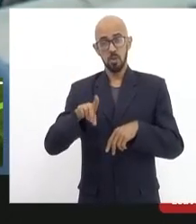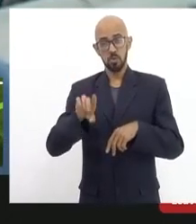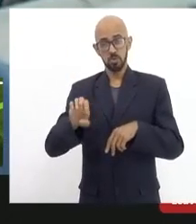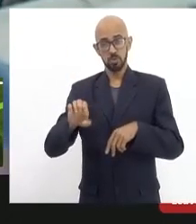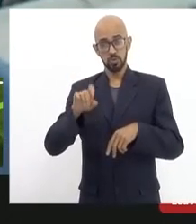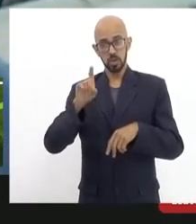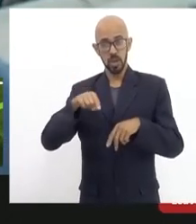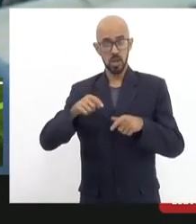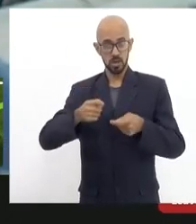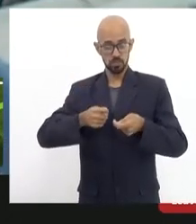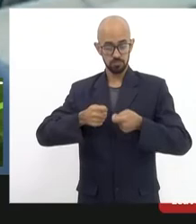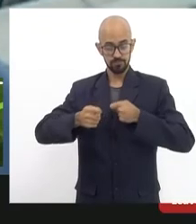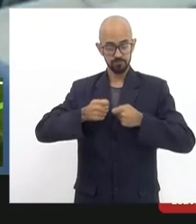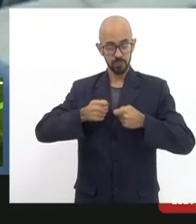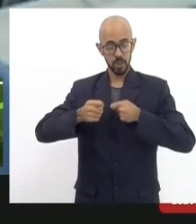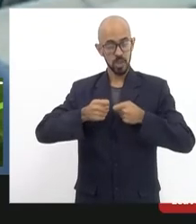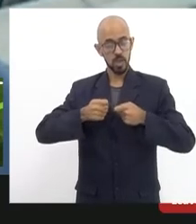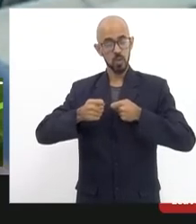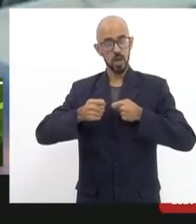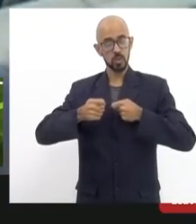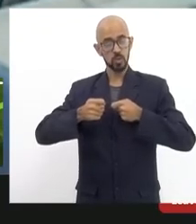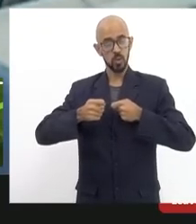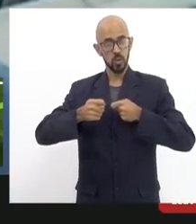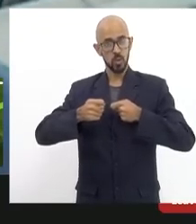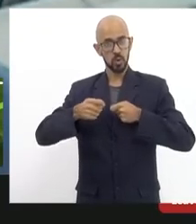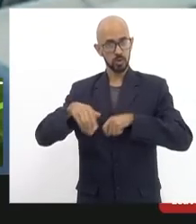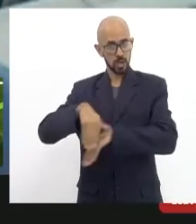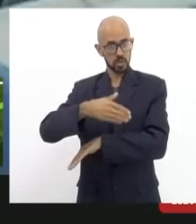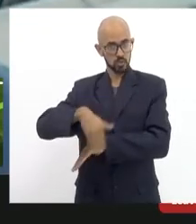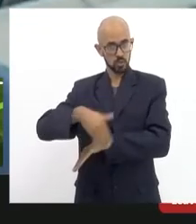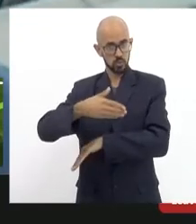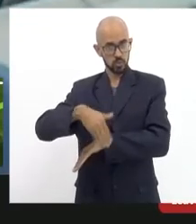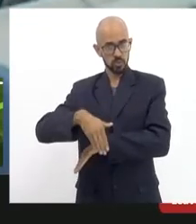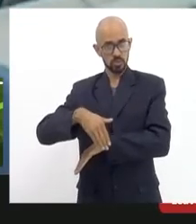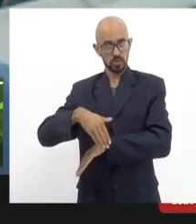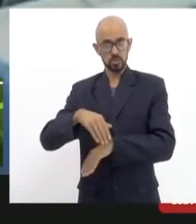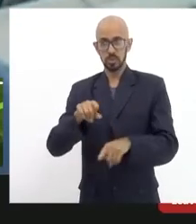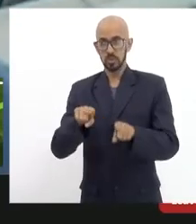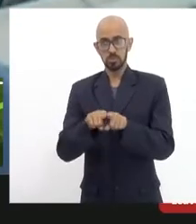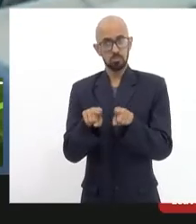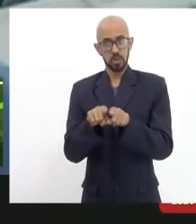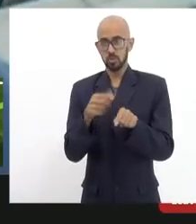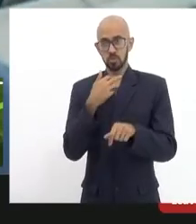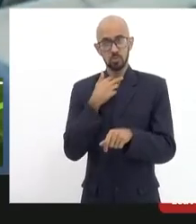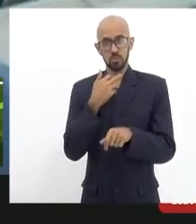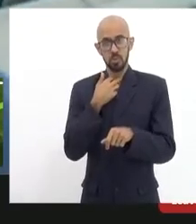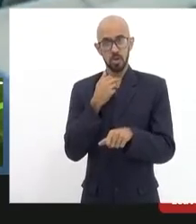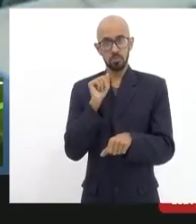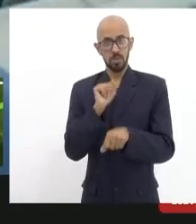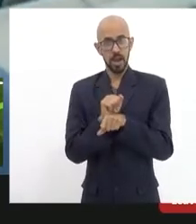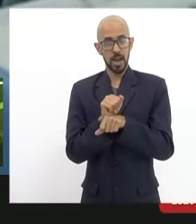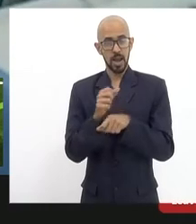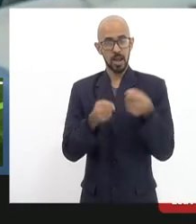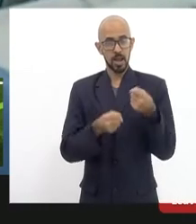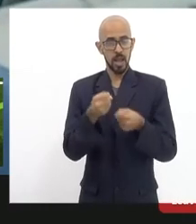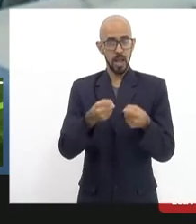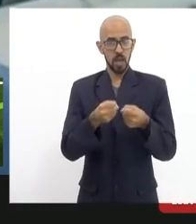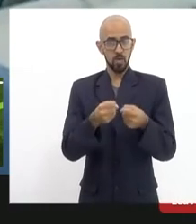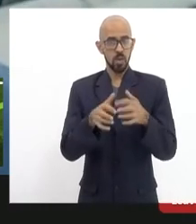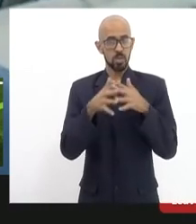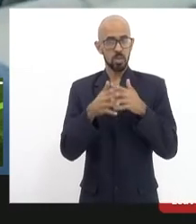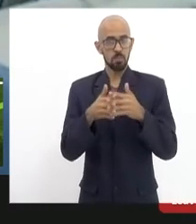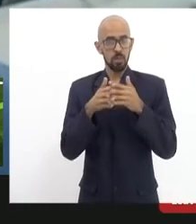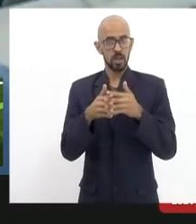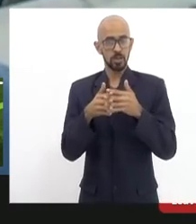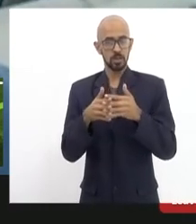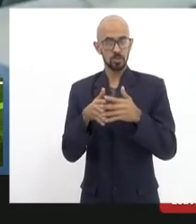como regulador do trânsito em Santa Tereza inclusive do estacionamento ninguém pode estacionar na calçada atrapalhando a